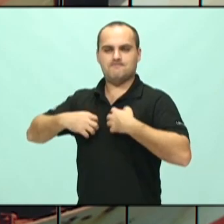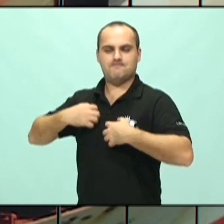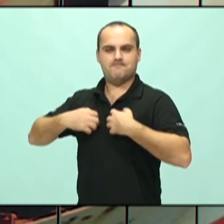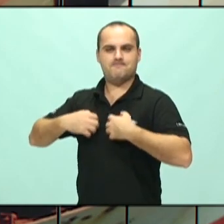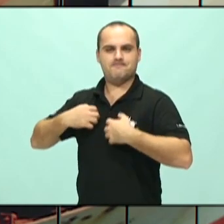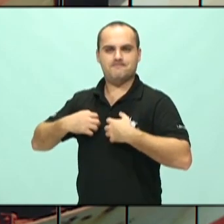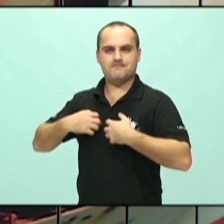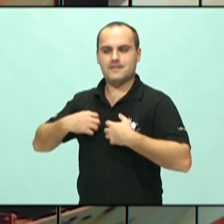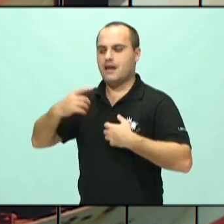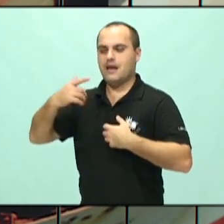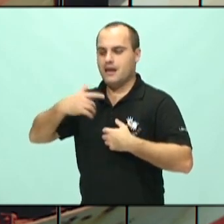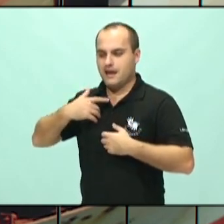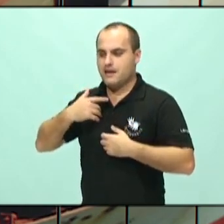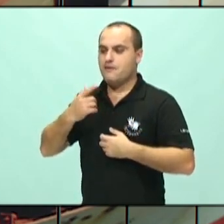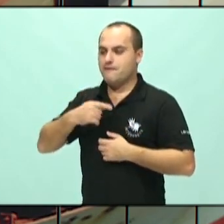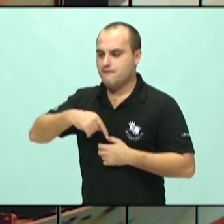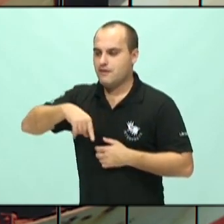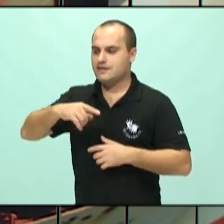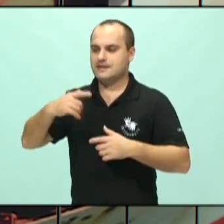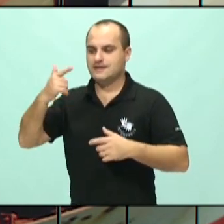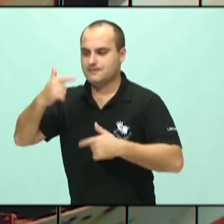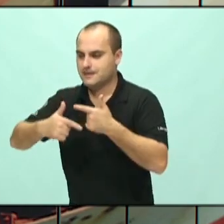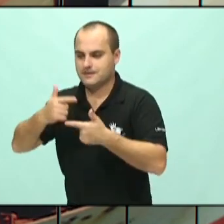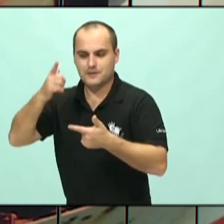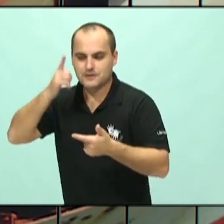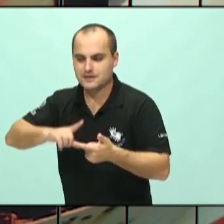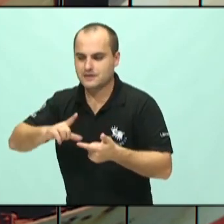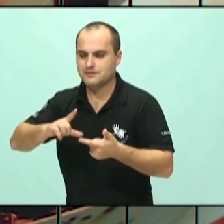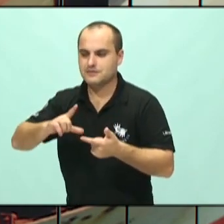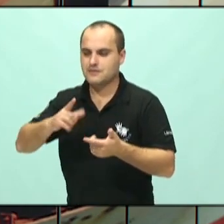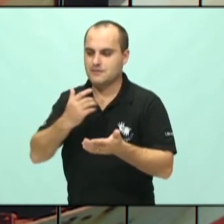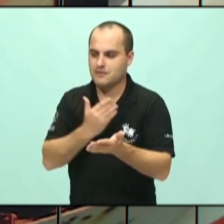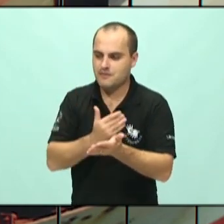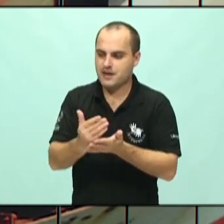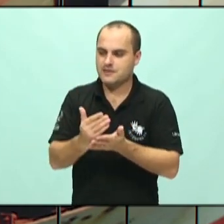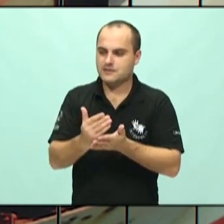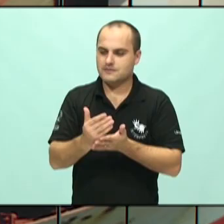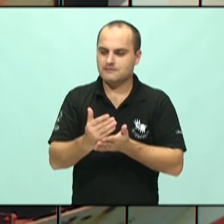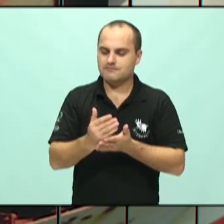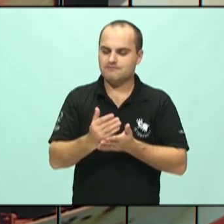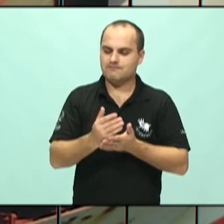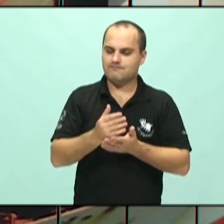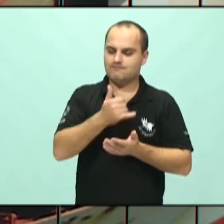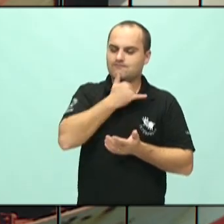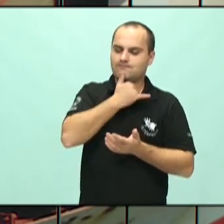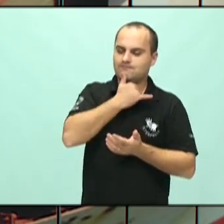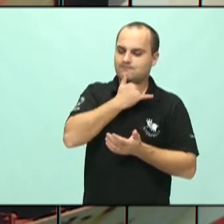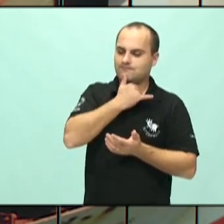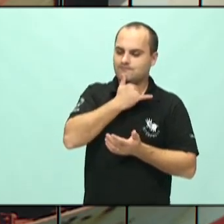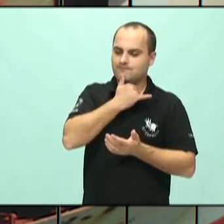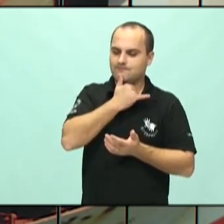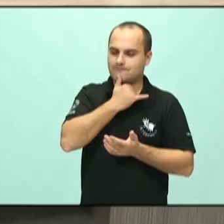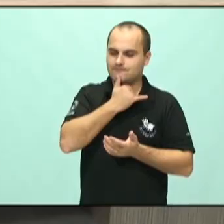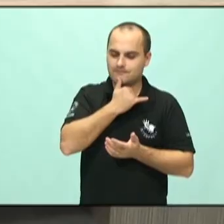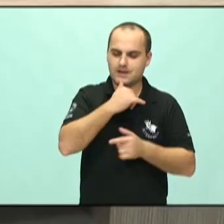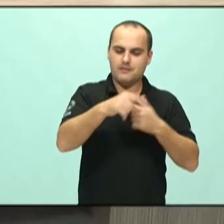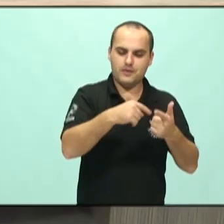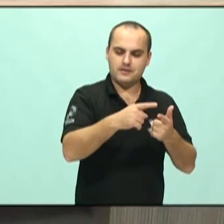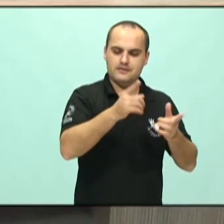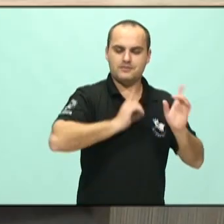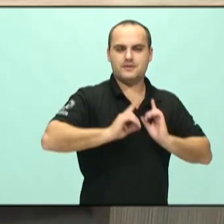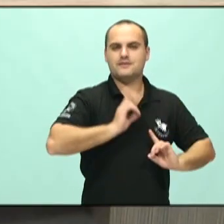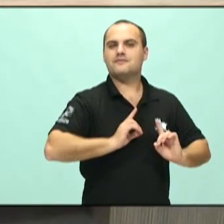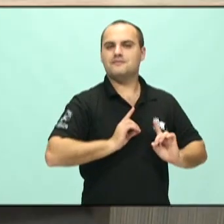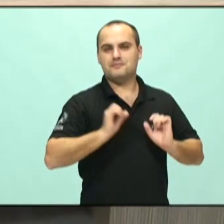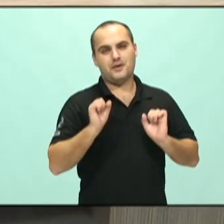frustro. Quanto mais frustrado estou, mais medo tenho. E aí eu entro num ciclo vicioso, ansioso, depressivo. Doutor, e quando a